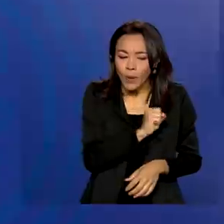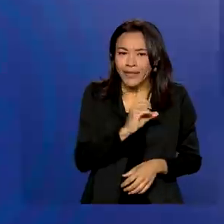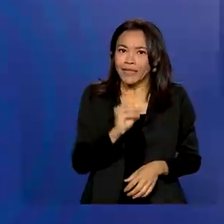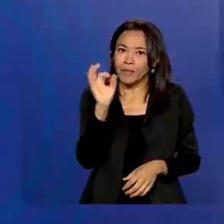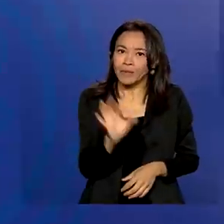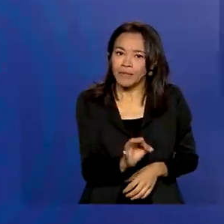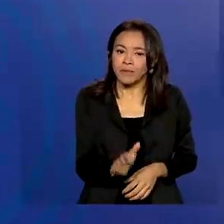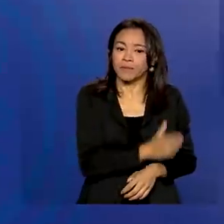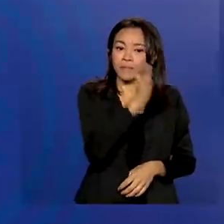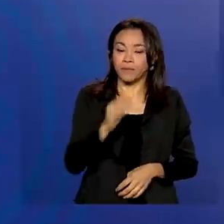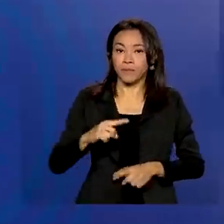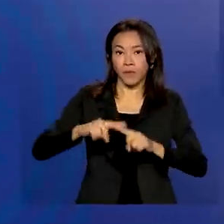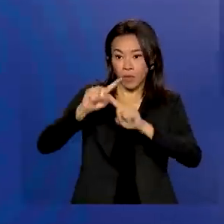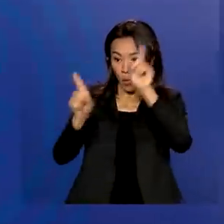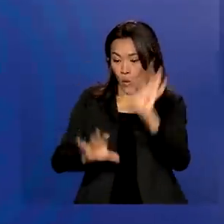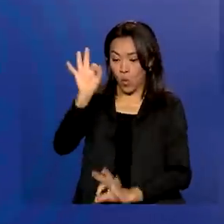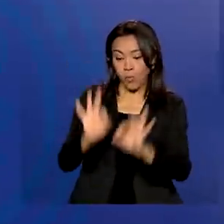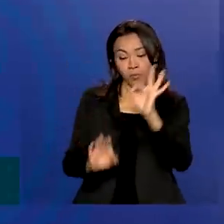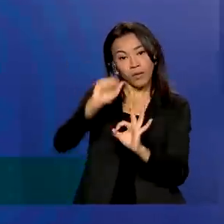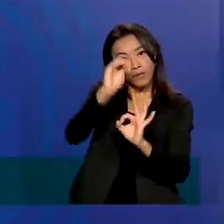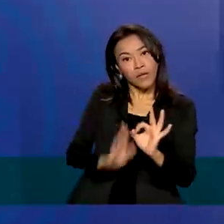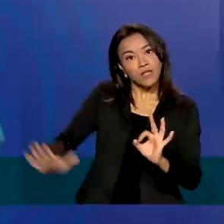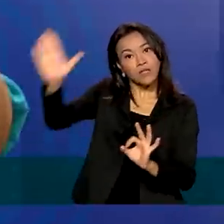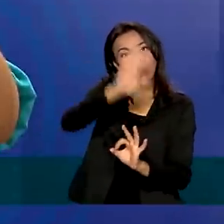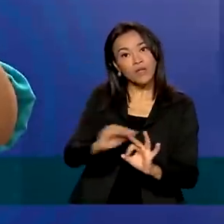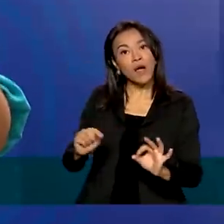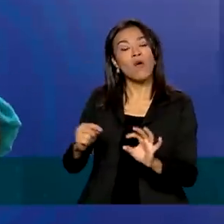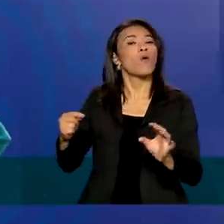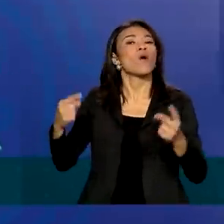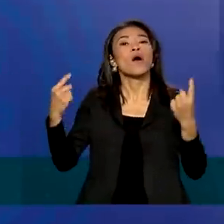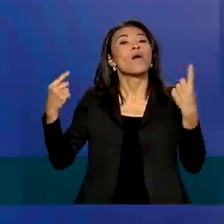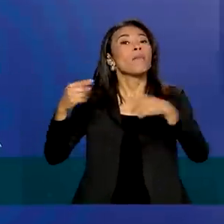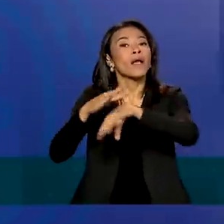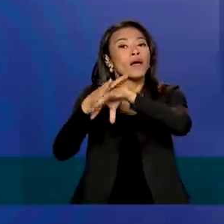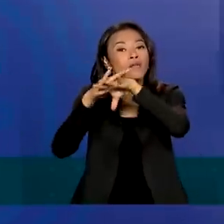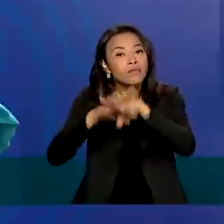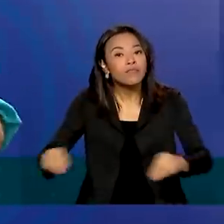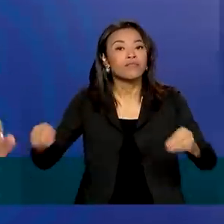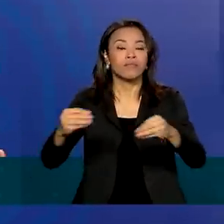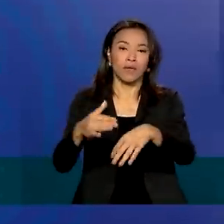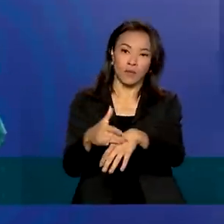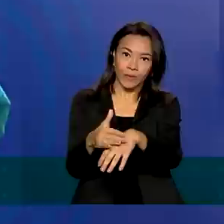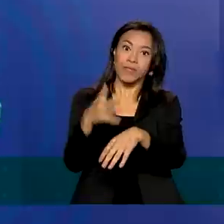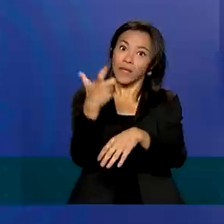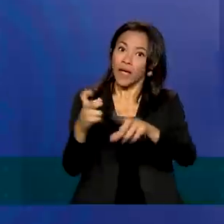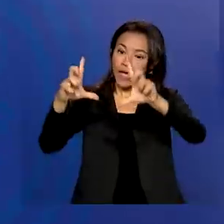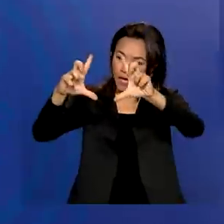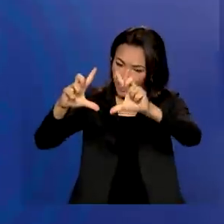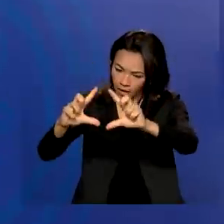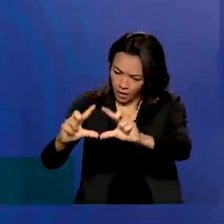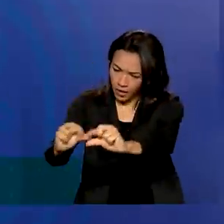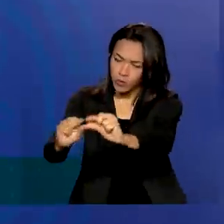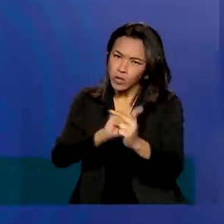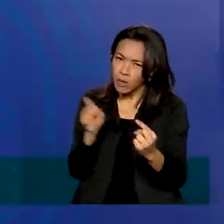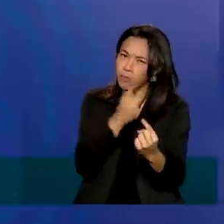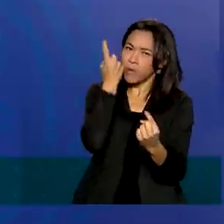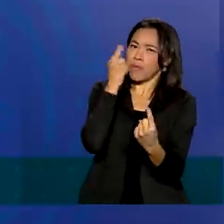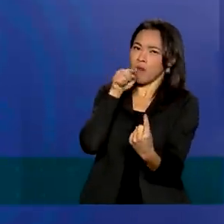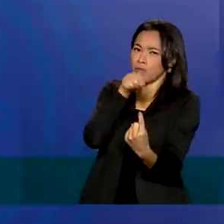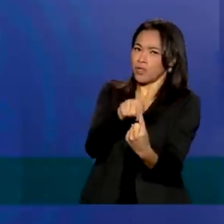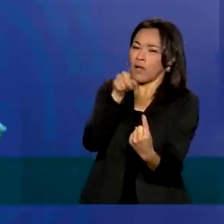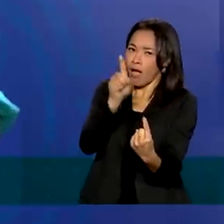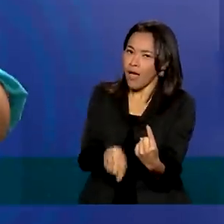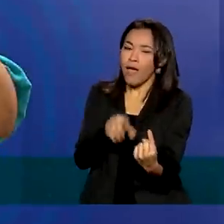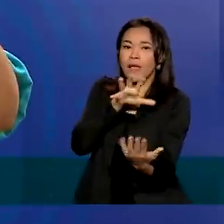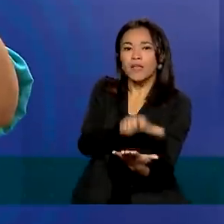O Plano Nacional de Eliminação da Malária quer reduzir o número de casos a cada ano. A primeira meta é registrar, no